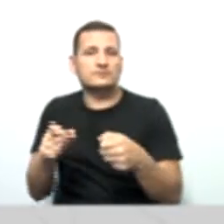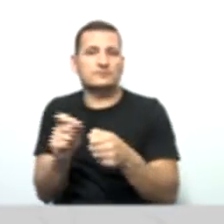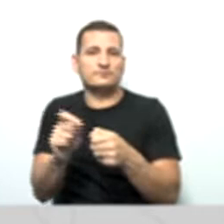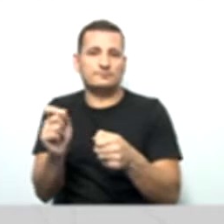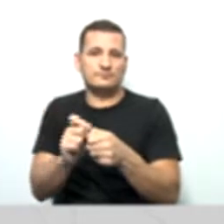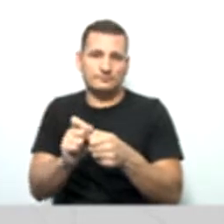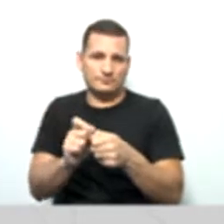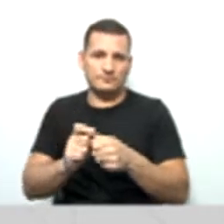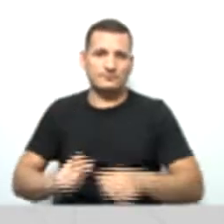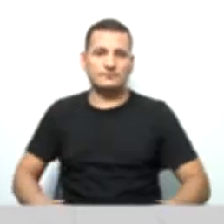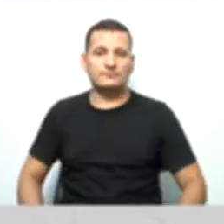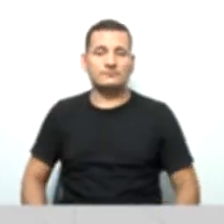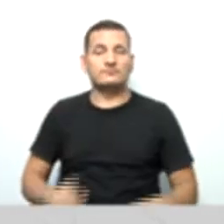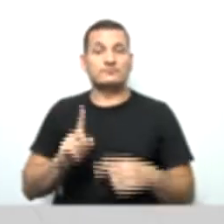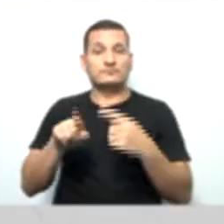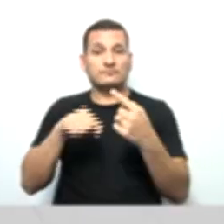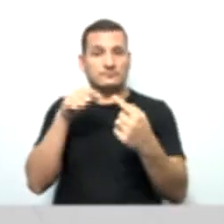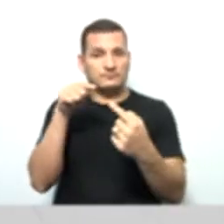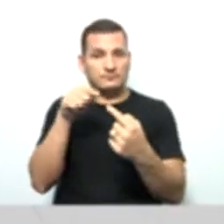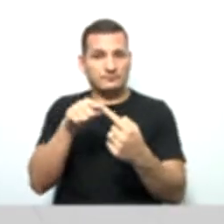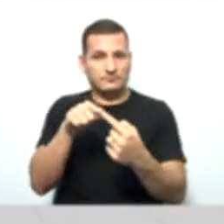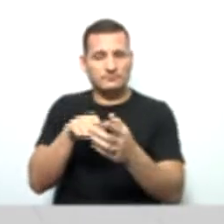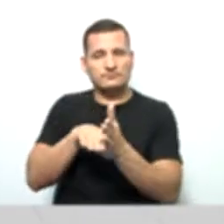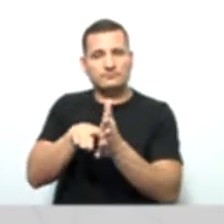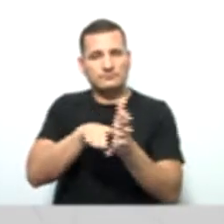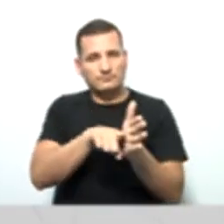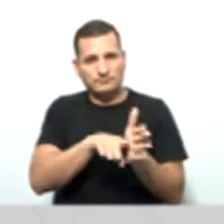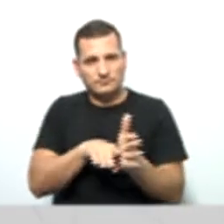Quais os objetivos da auditoria?